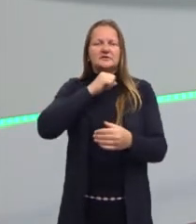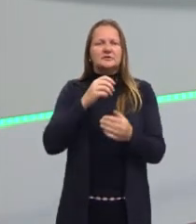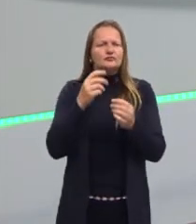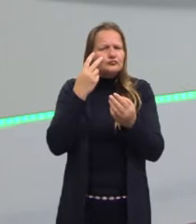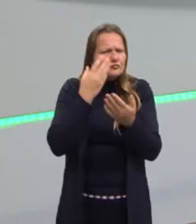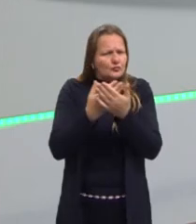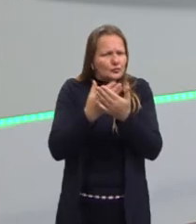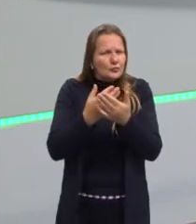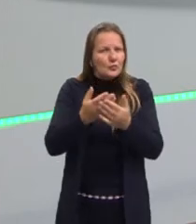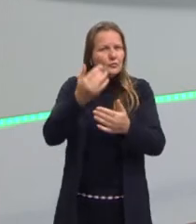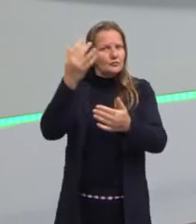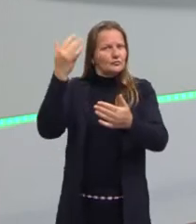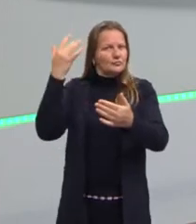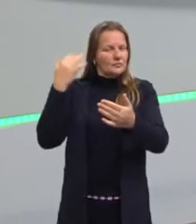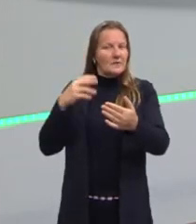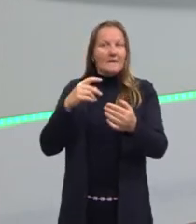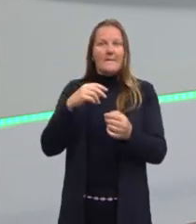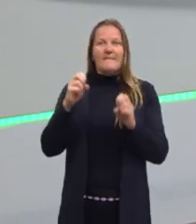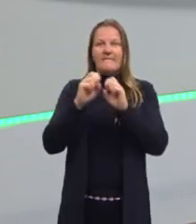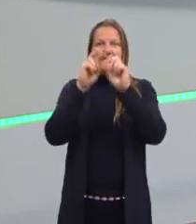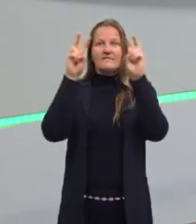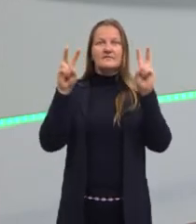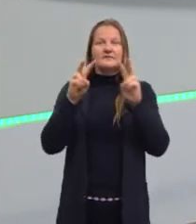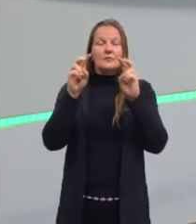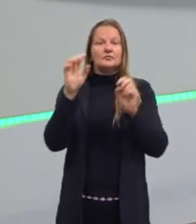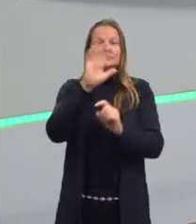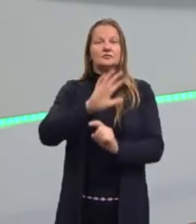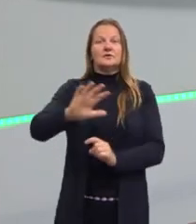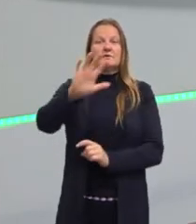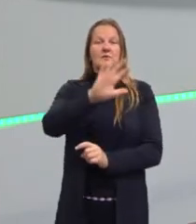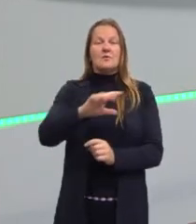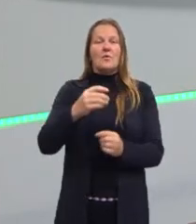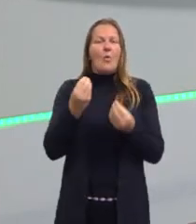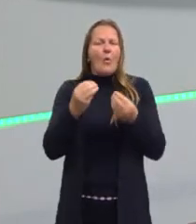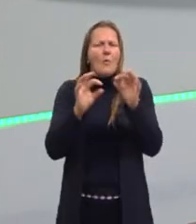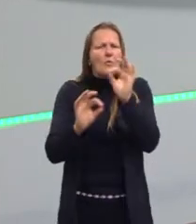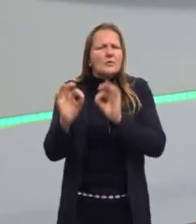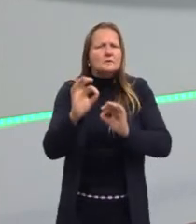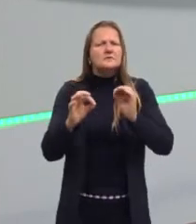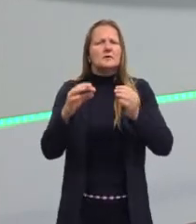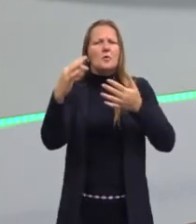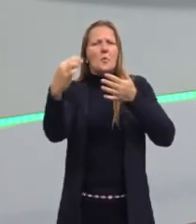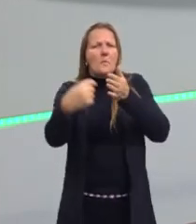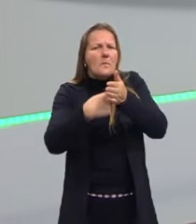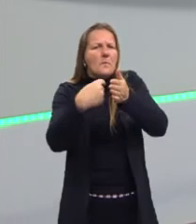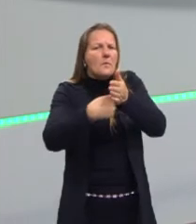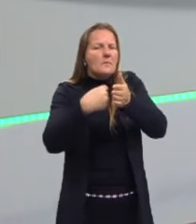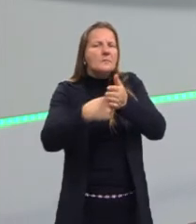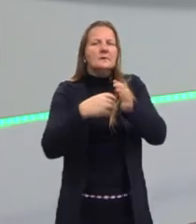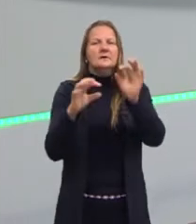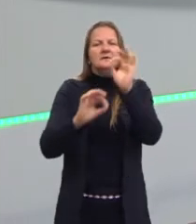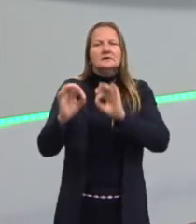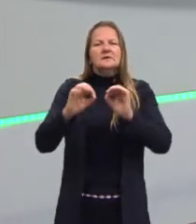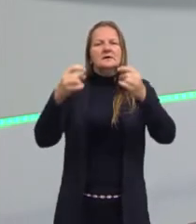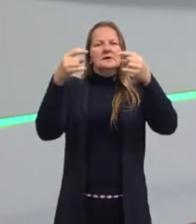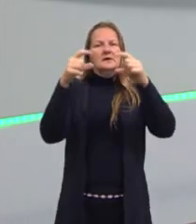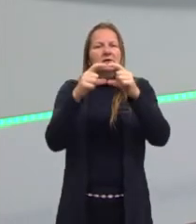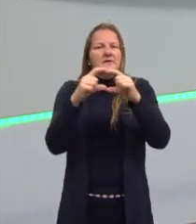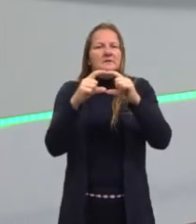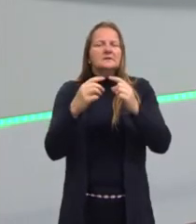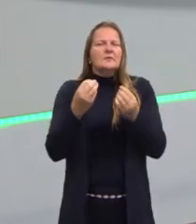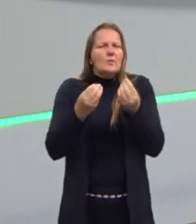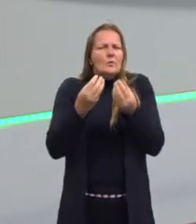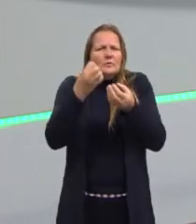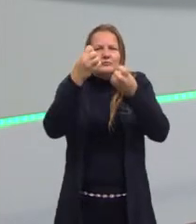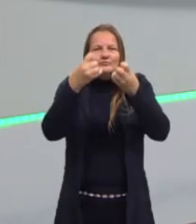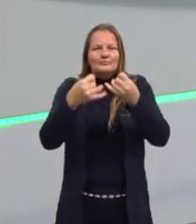as questões antigas do Enem e veja algum formato, como é organizada a questão, enfim, essas coisas